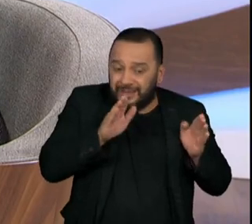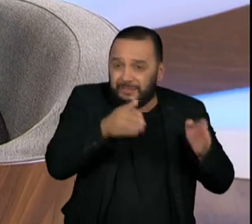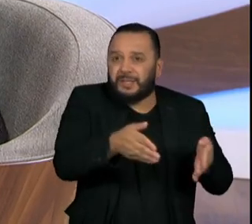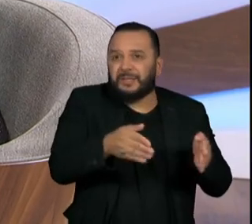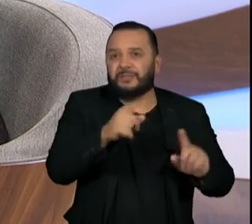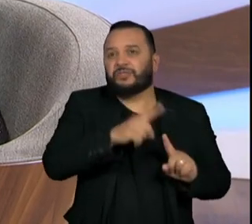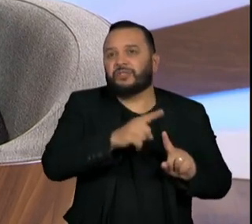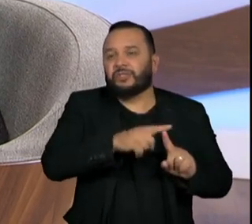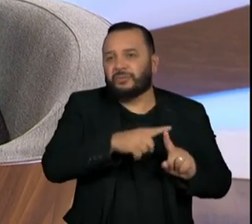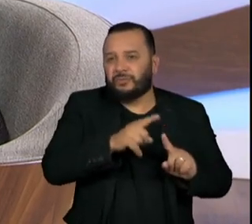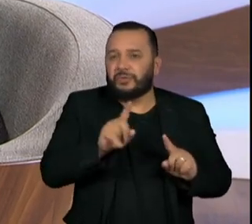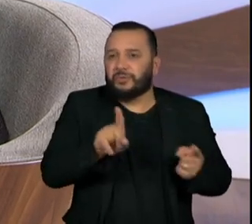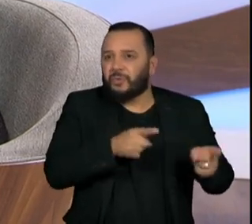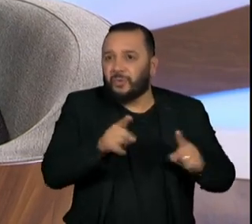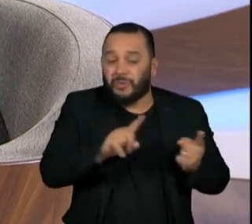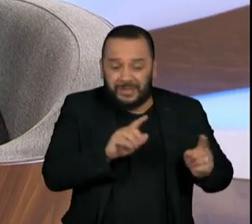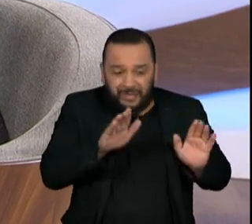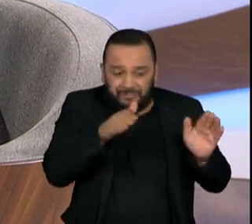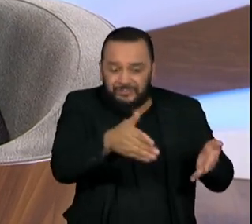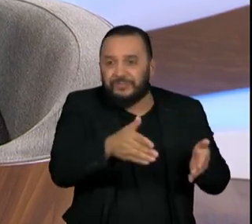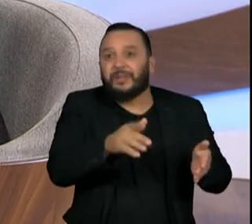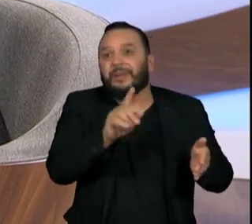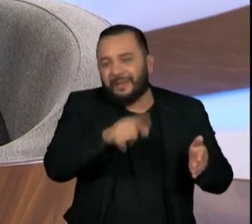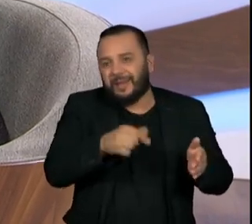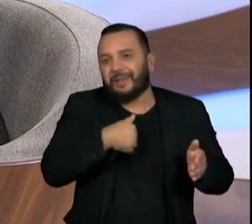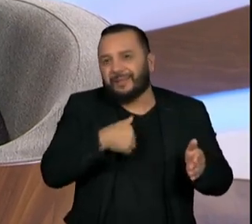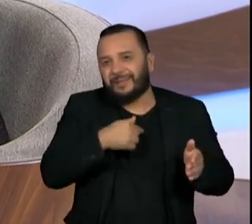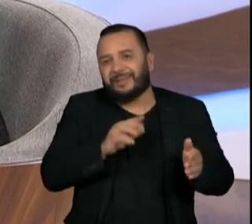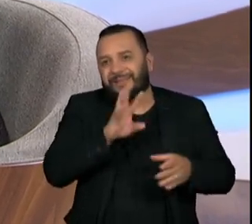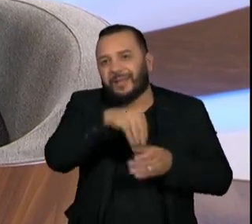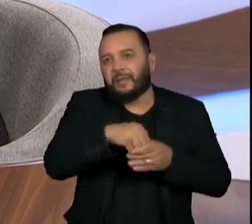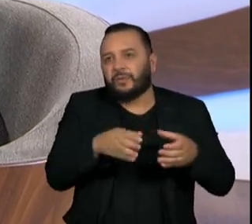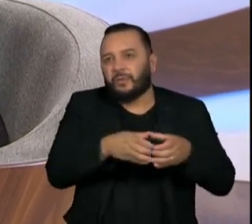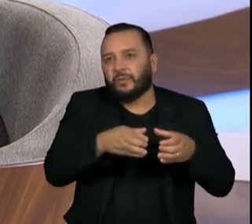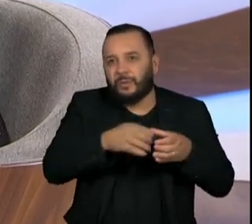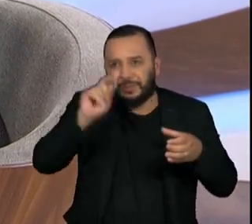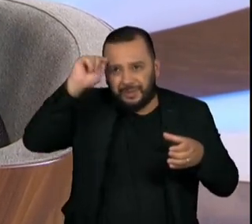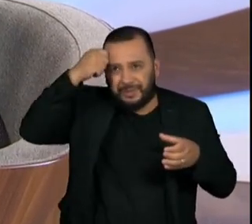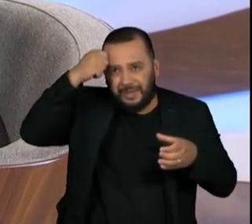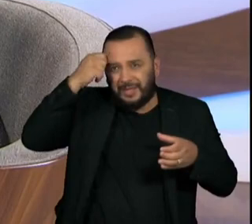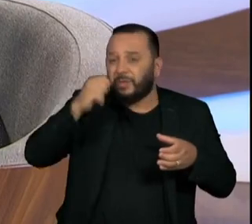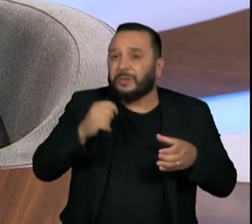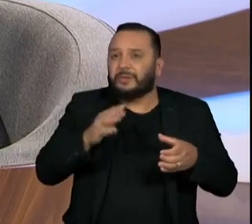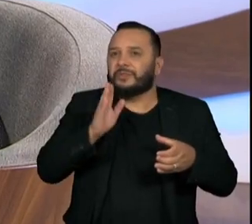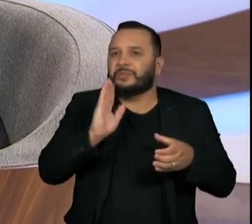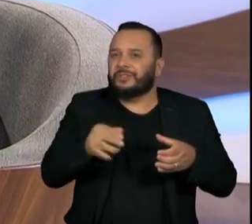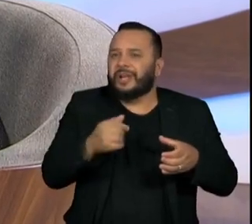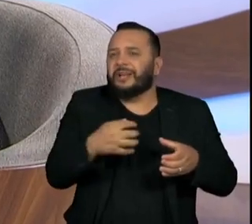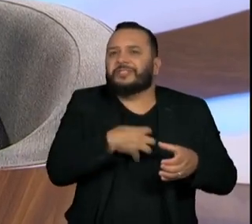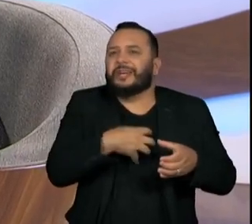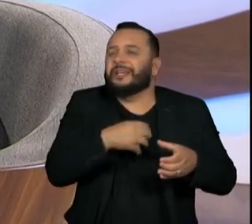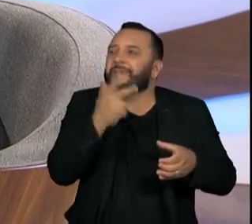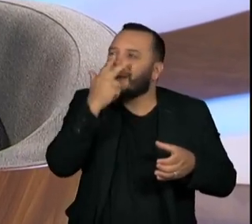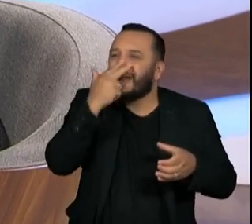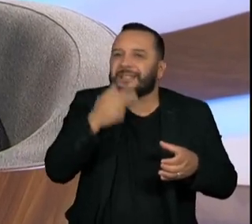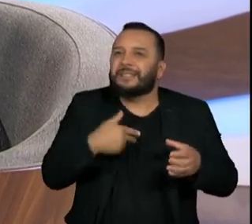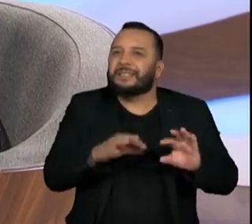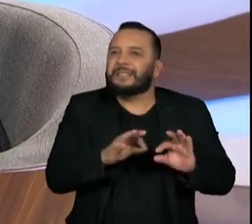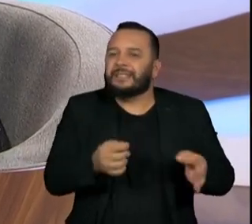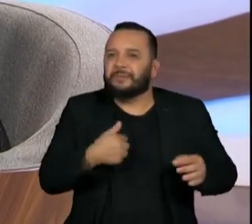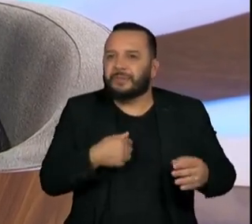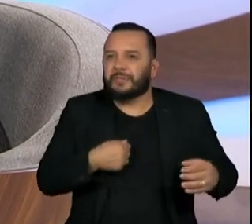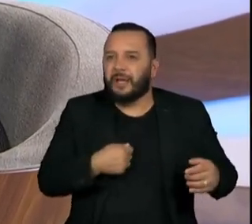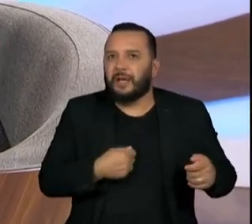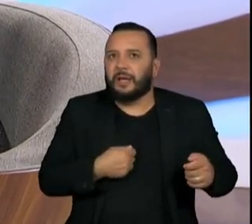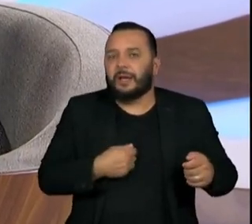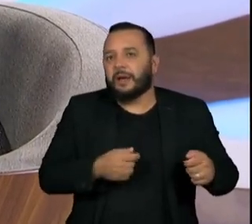tipo de música de samba que é feito dentro dos blocos afro foi feito a partir dessas sínteses que eles começaram a fazer com esses instrumentos. Fica